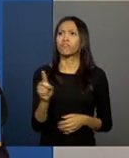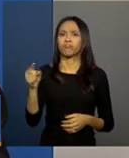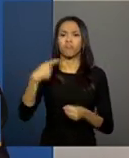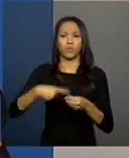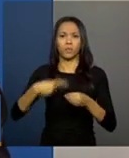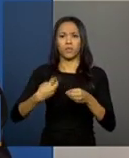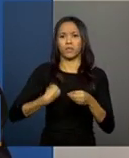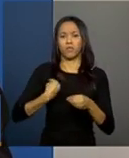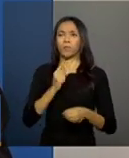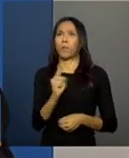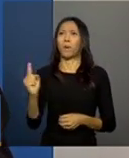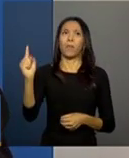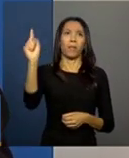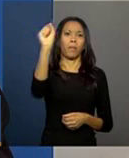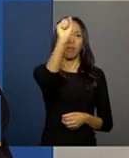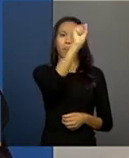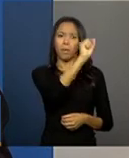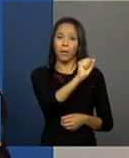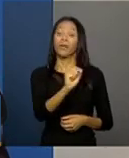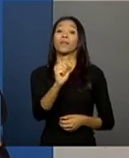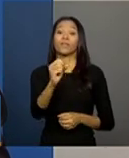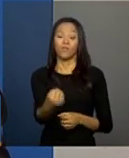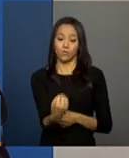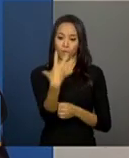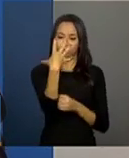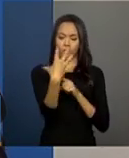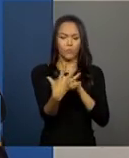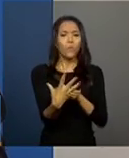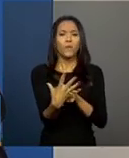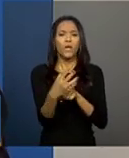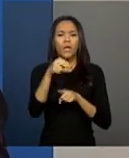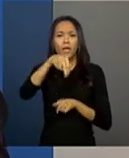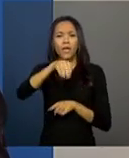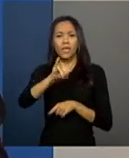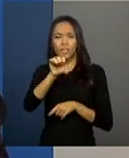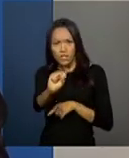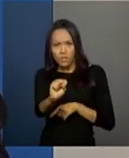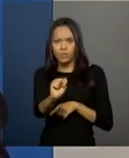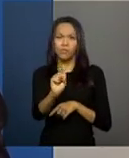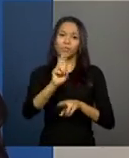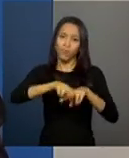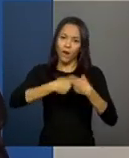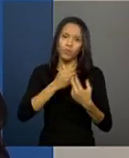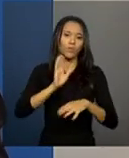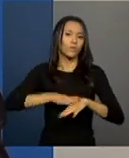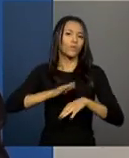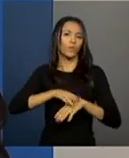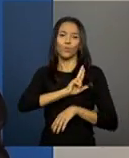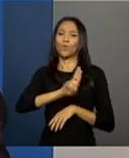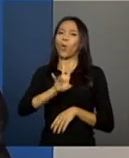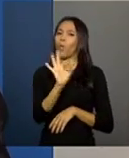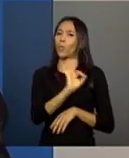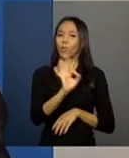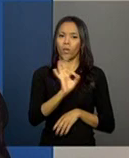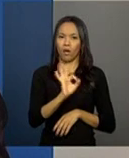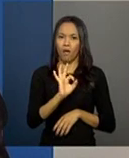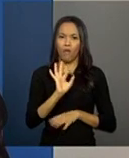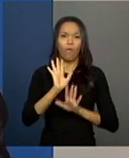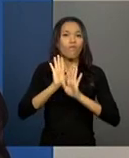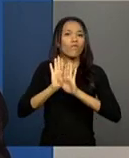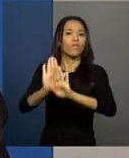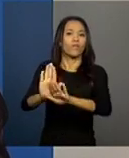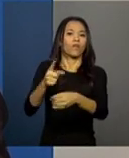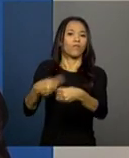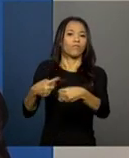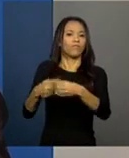que aparecem os dados do cadastro único através do NIS. O nome, não. O nome é restrito ao município, a busca